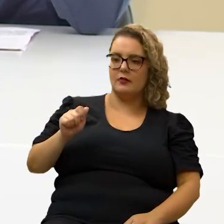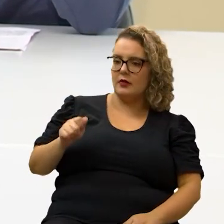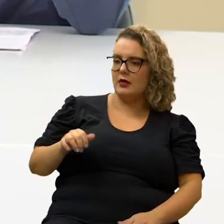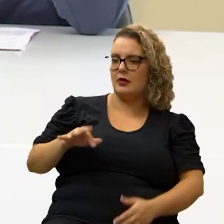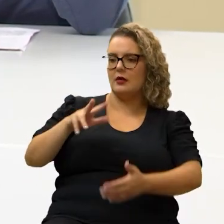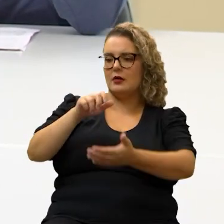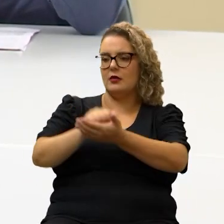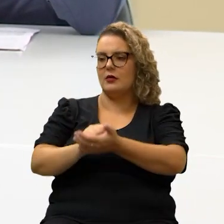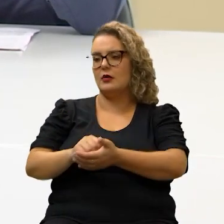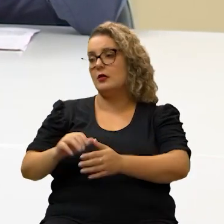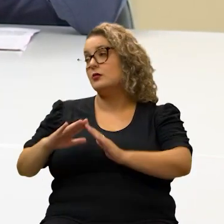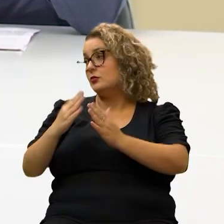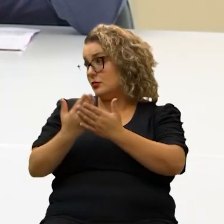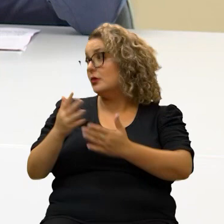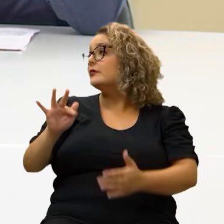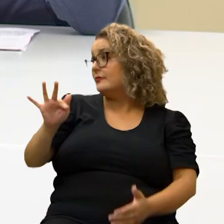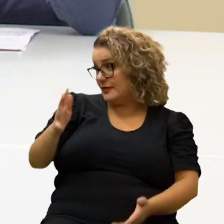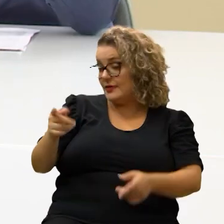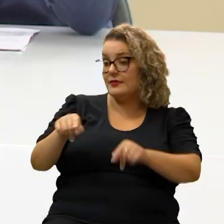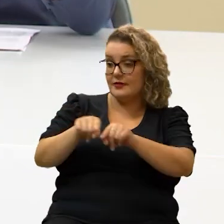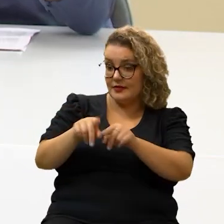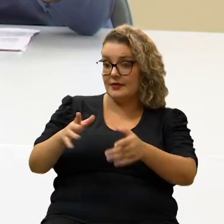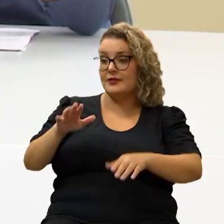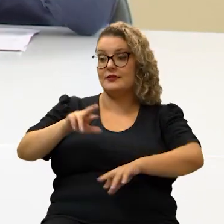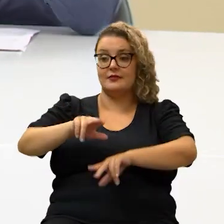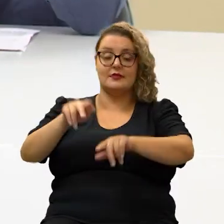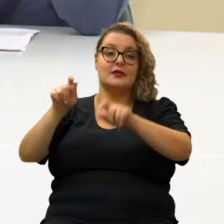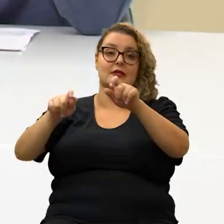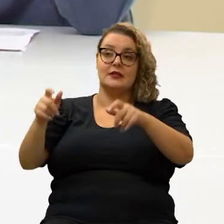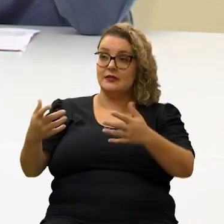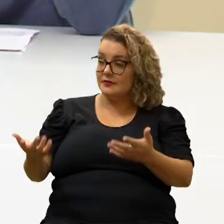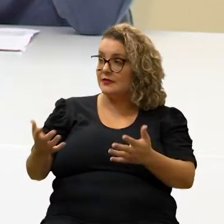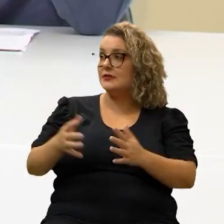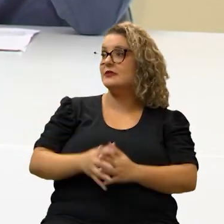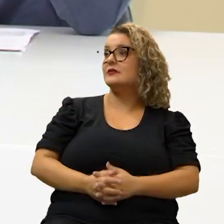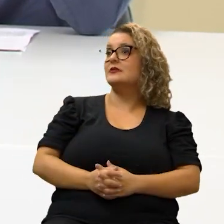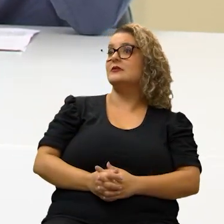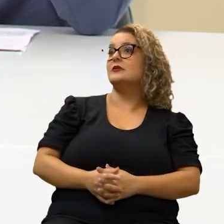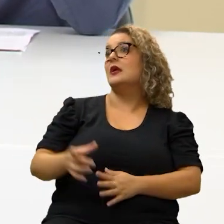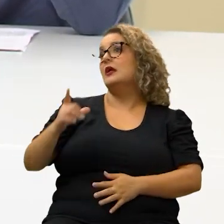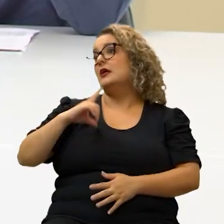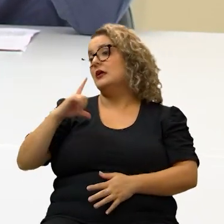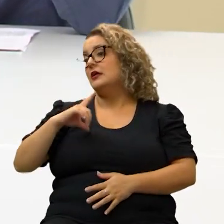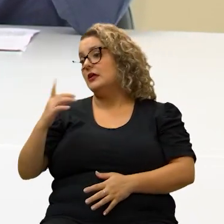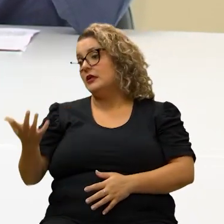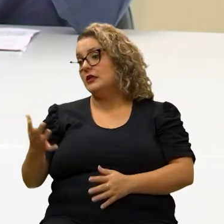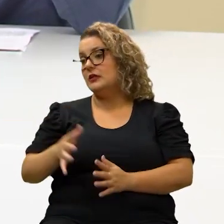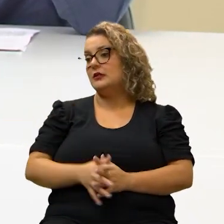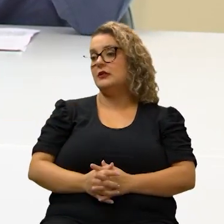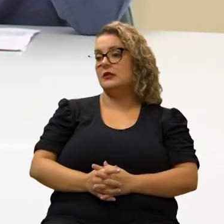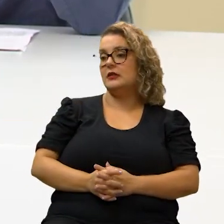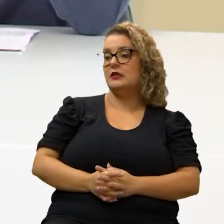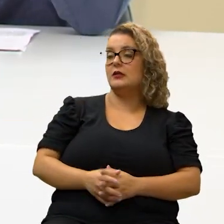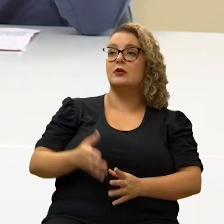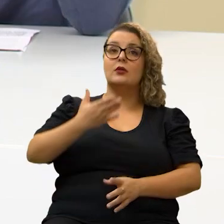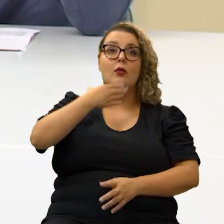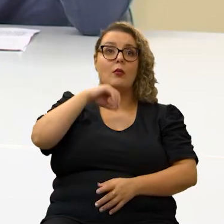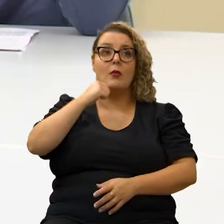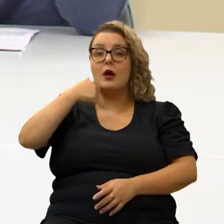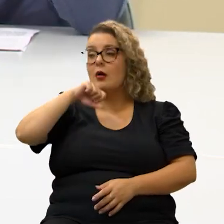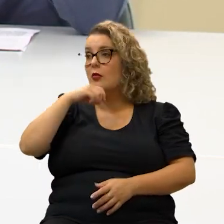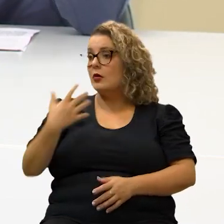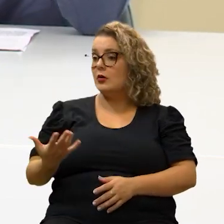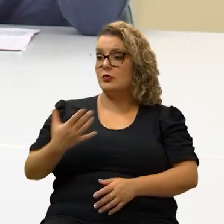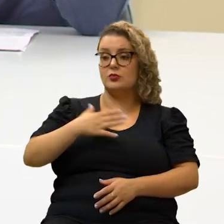tem matrícula de escola de faculdade também de muita gente tem matrícula que os